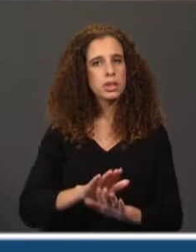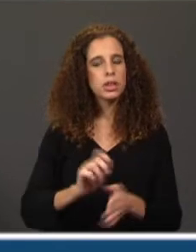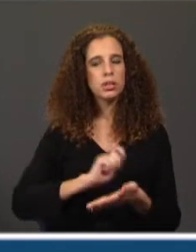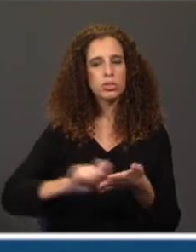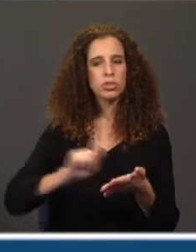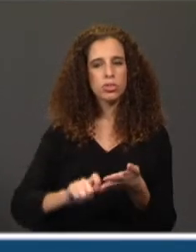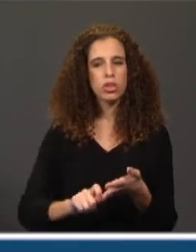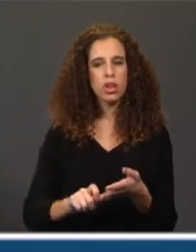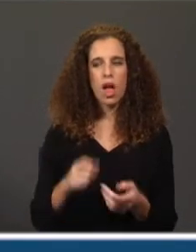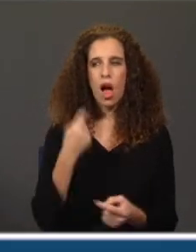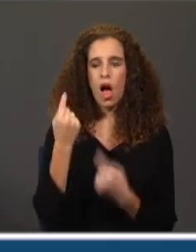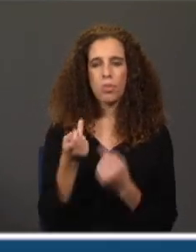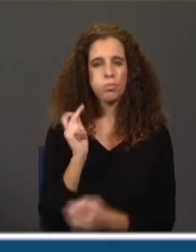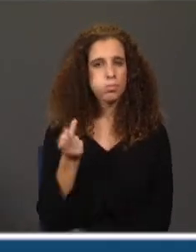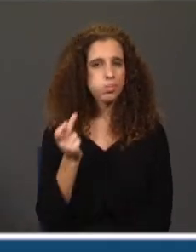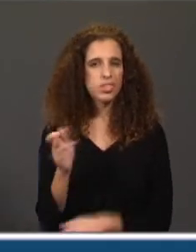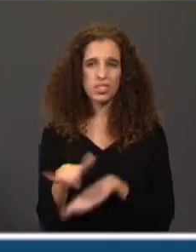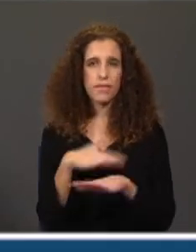E tive alguns anos sem as fazer.